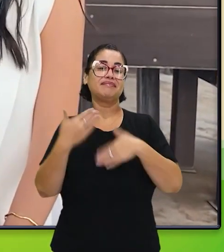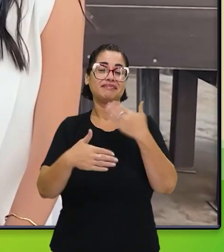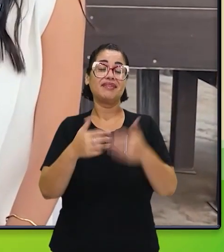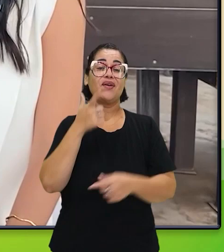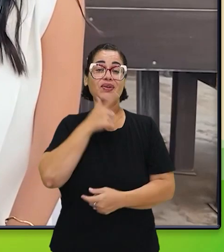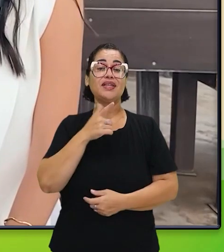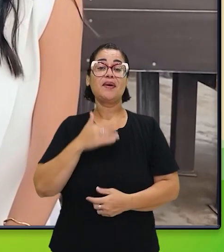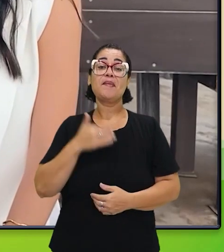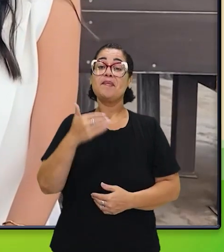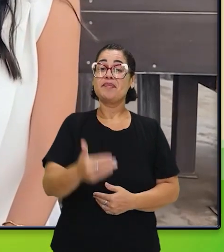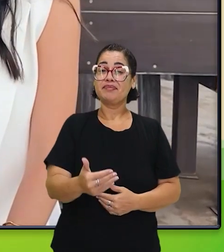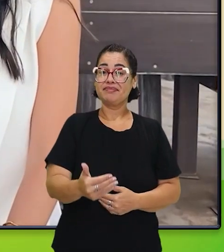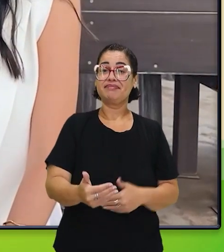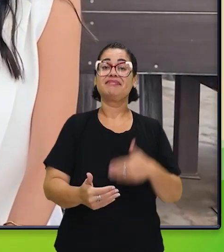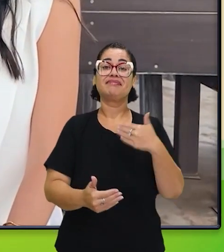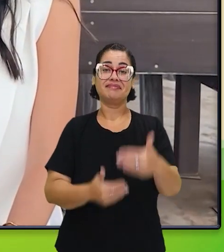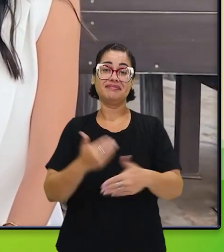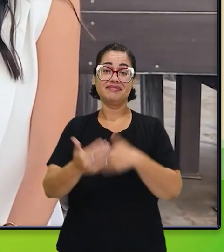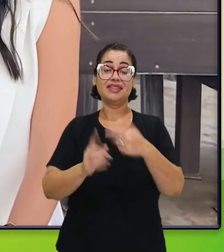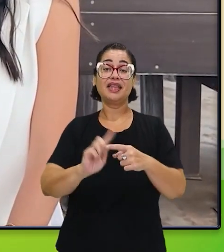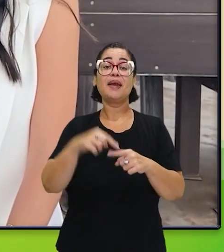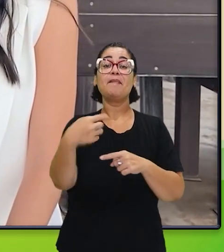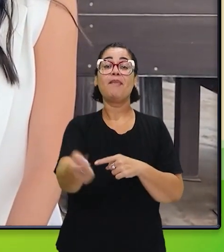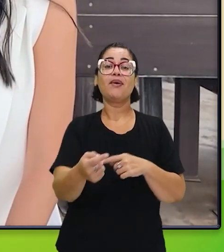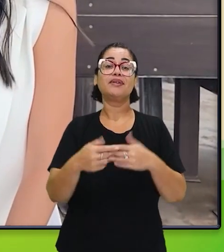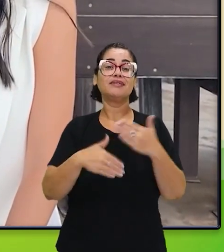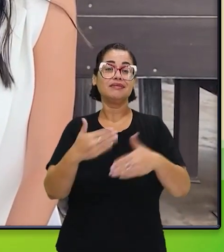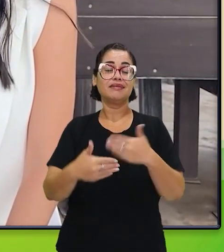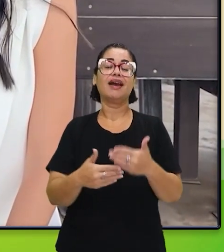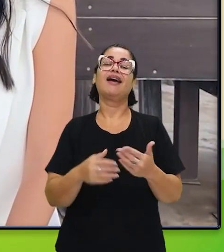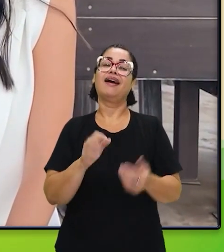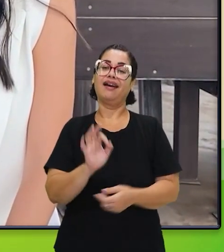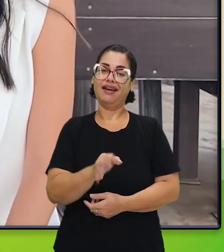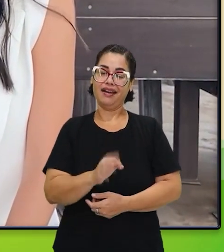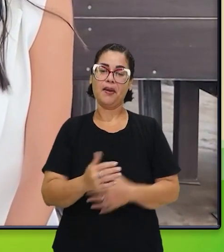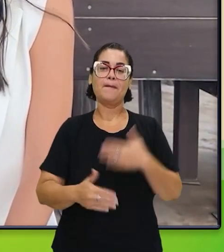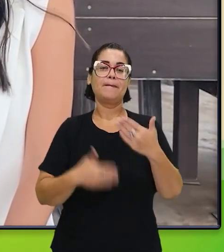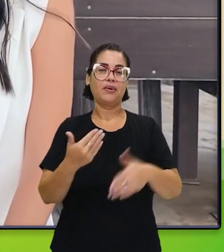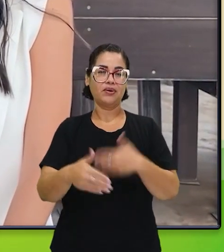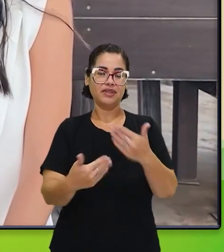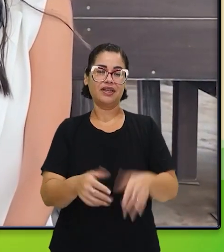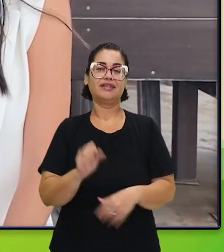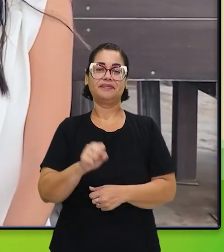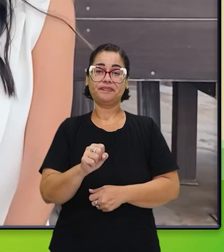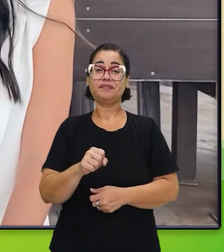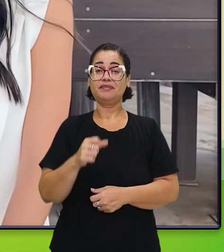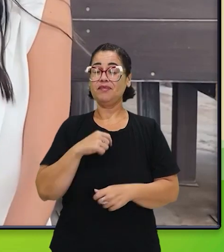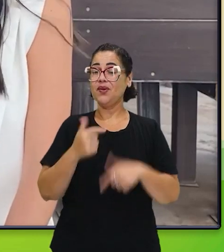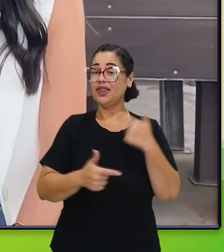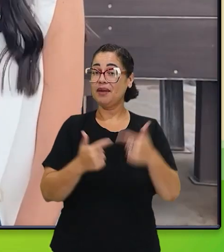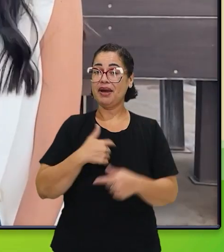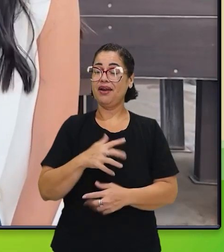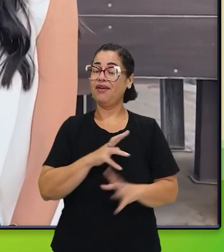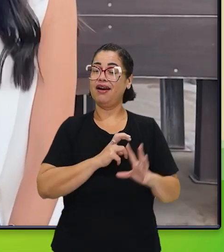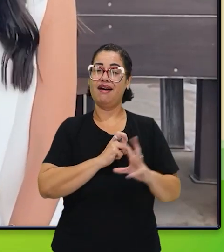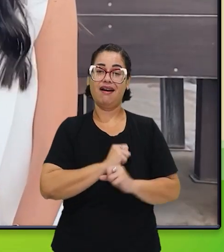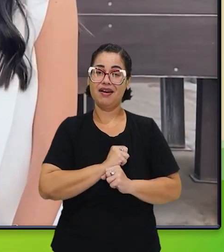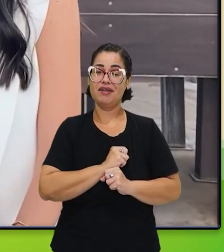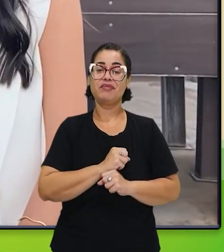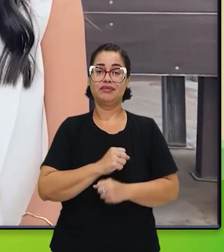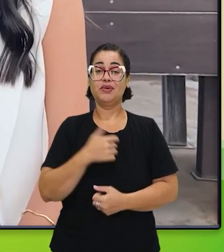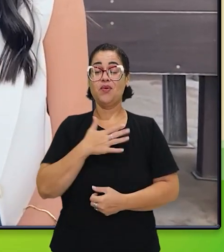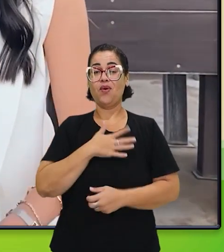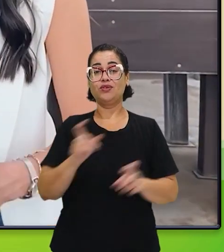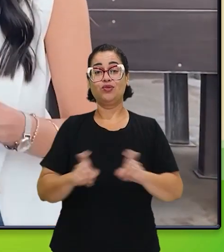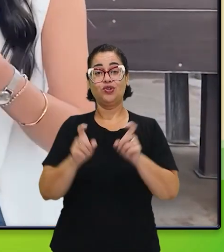obrigada, e que vocês consigam partir pro próximo passo, que é o coprocessamento. É um processo